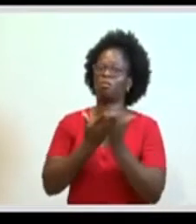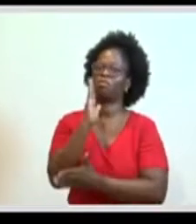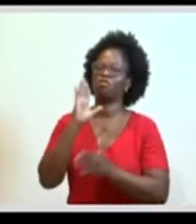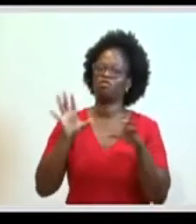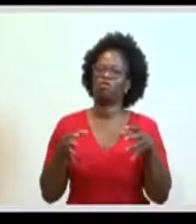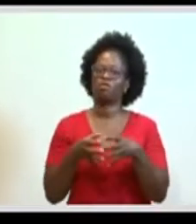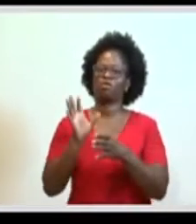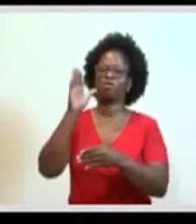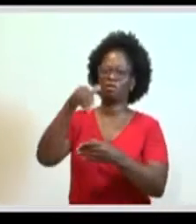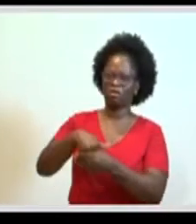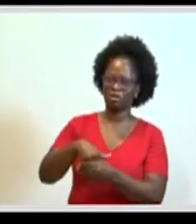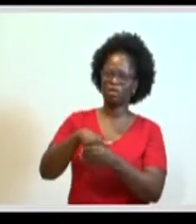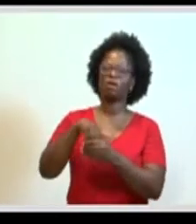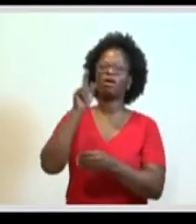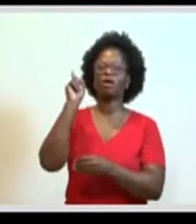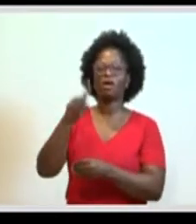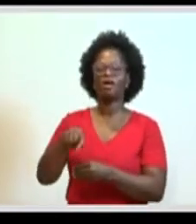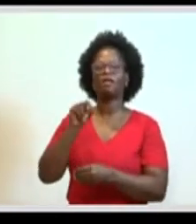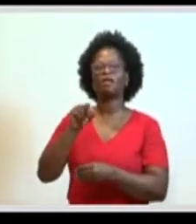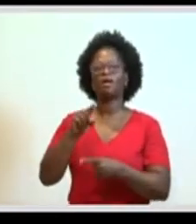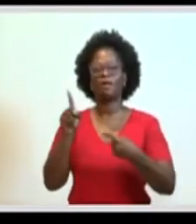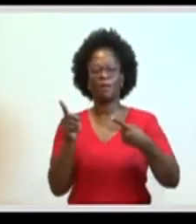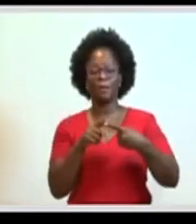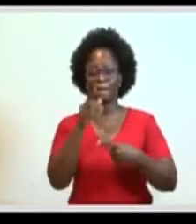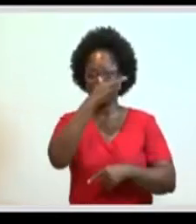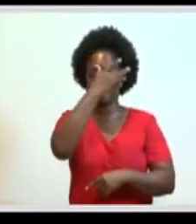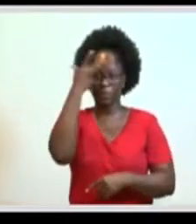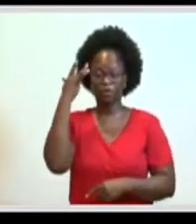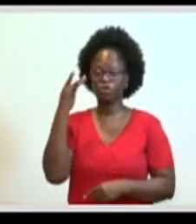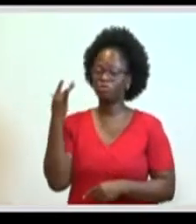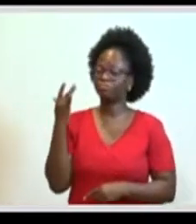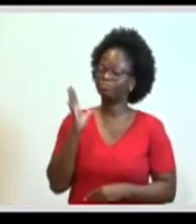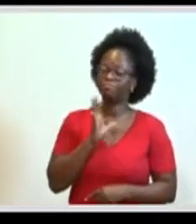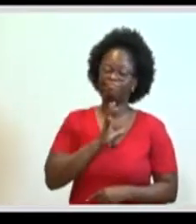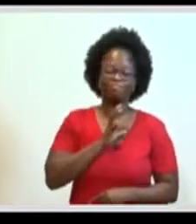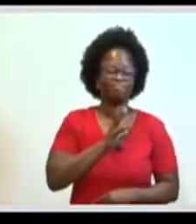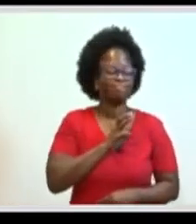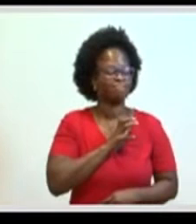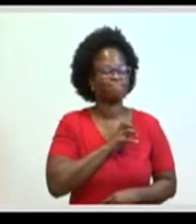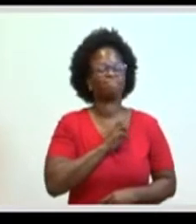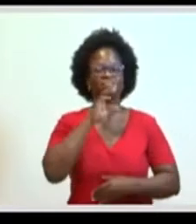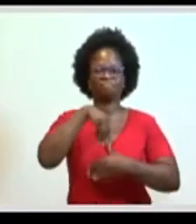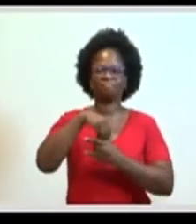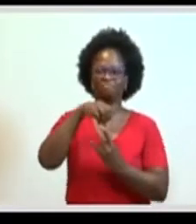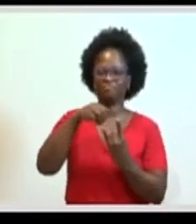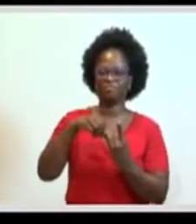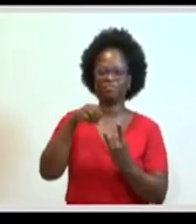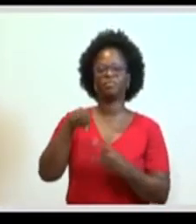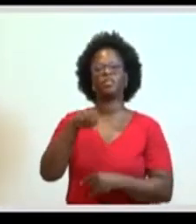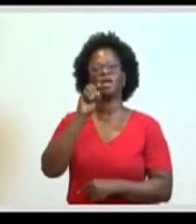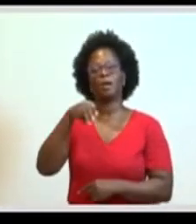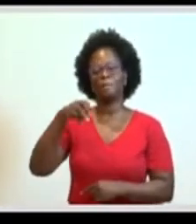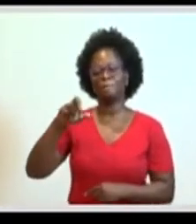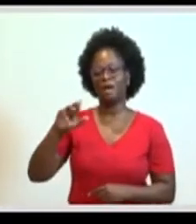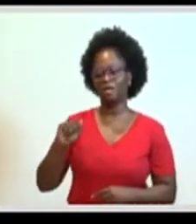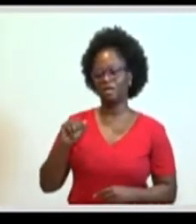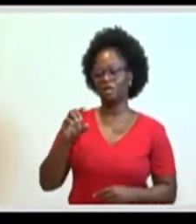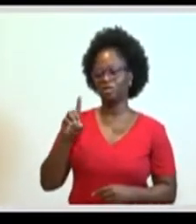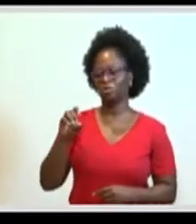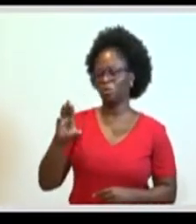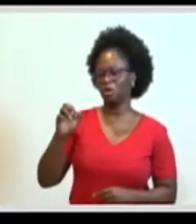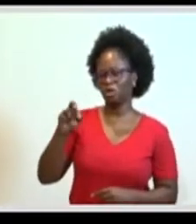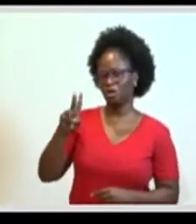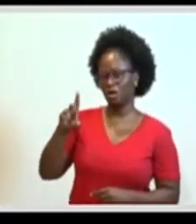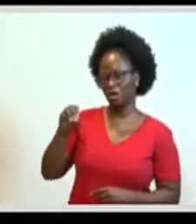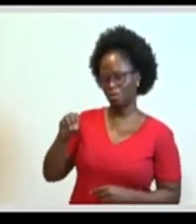A Comissão Eleitoral é presidida por uma pessoa também muito querida na nossa instituição, Maria do Carmo Leal, a Duca,